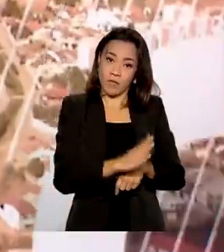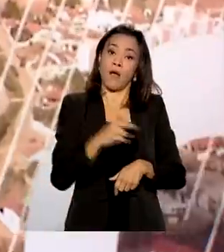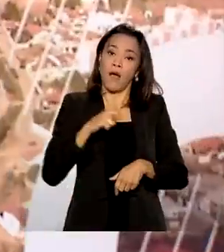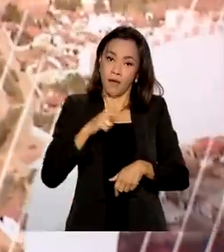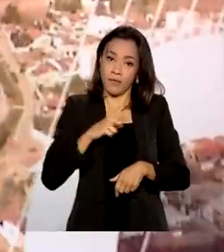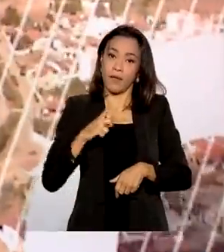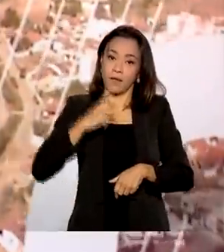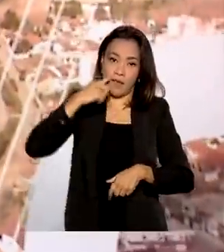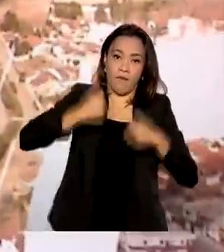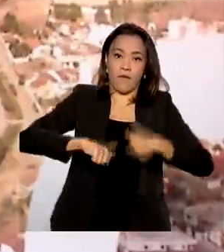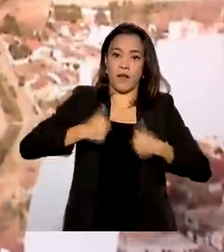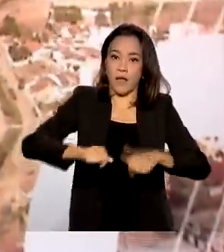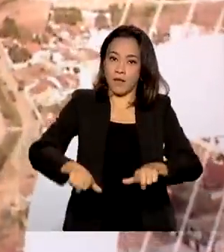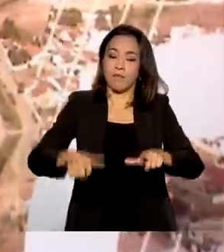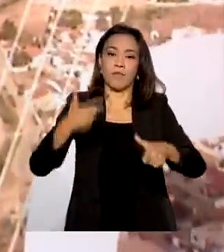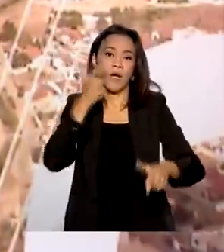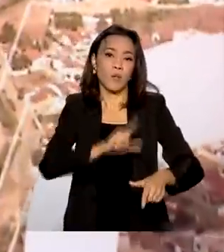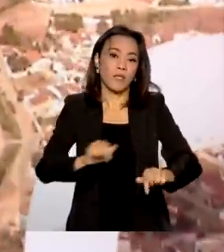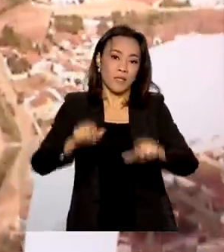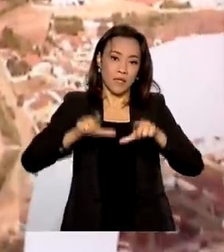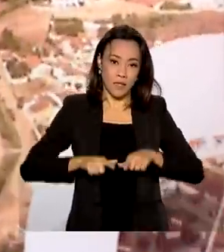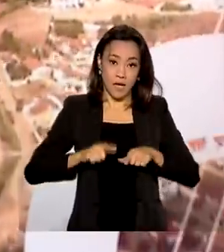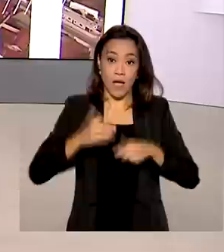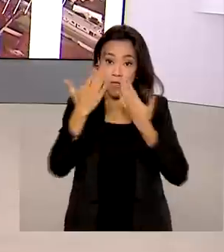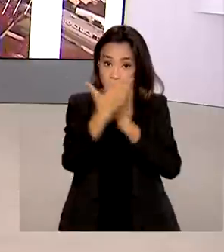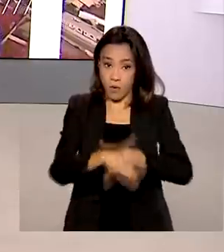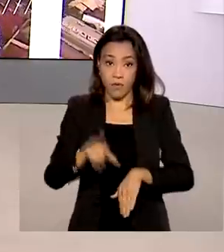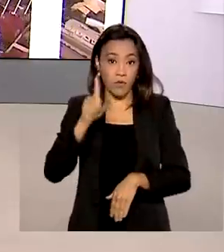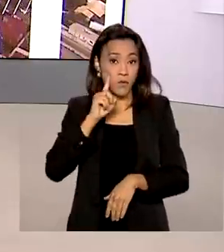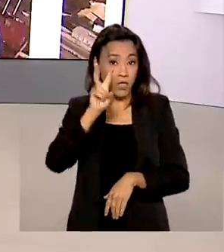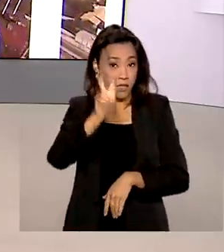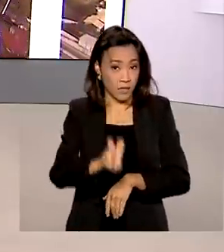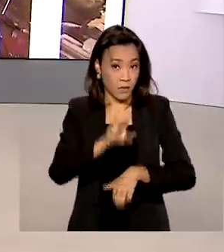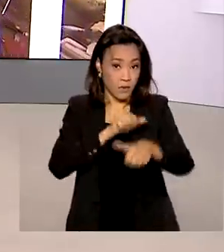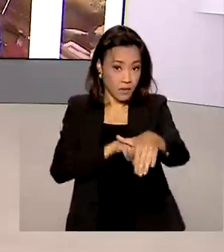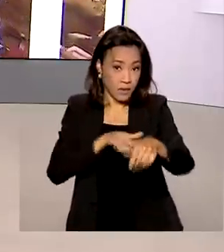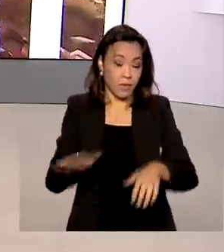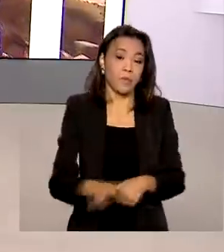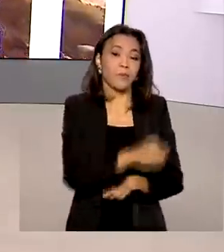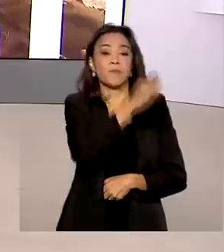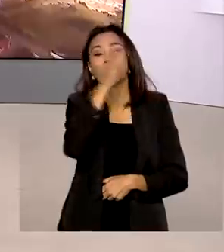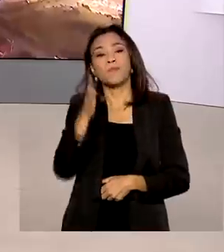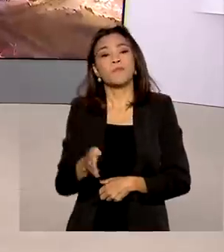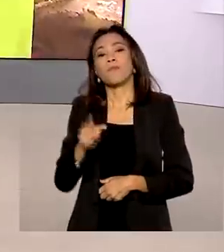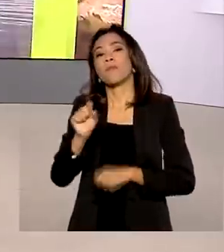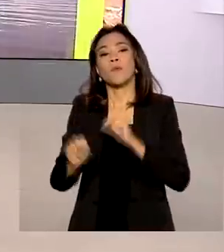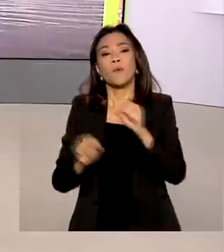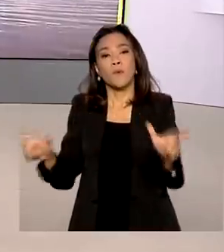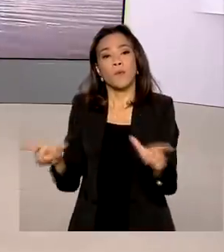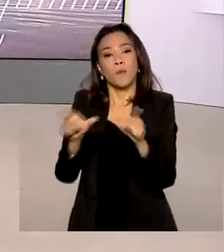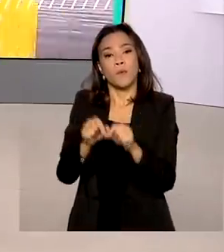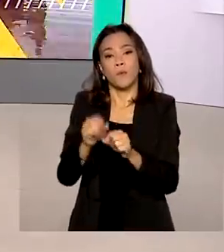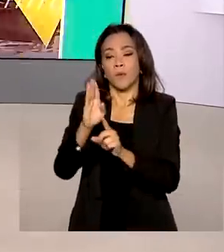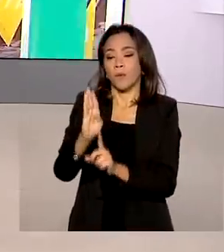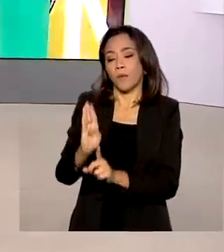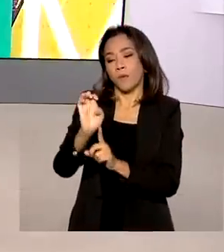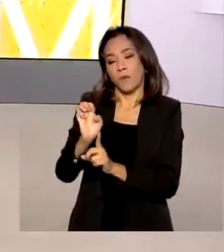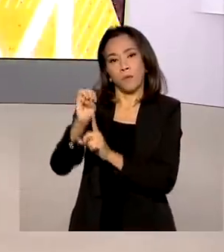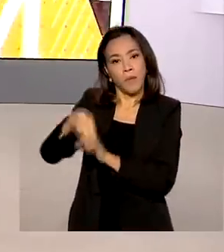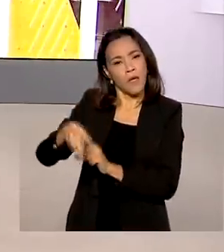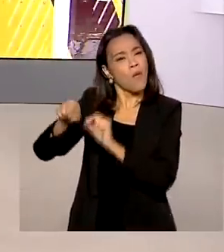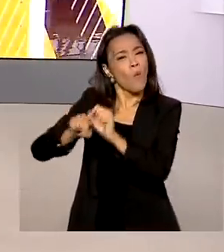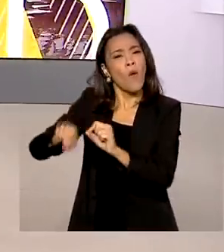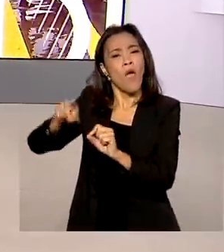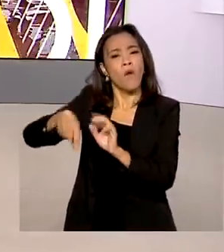junho. As provas serão aplicadas no dia 5 de setembro. O benefício emergencial de manutenção do emprego e da renda ou bem permite a